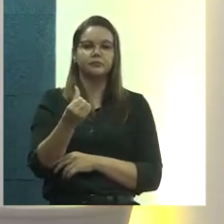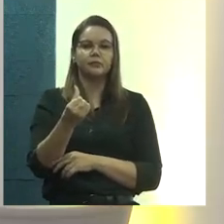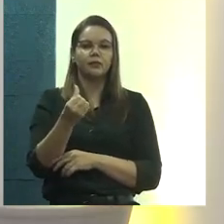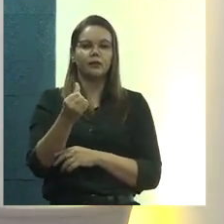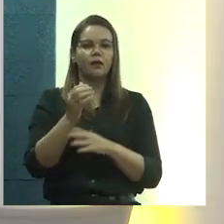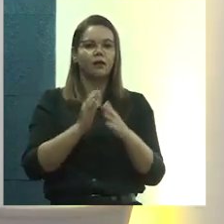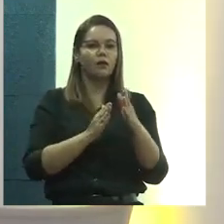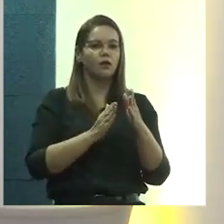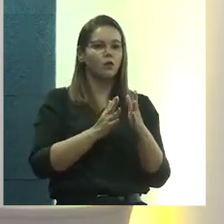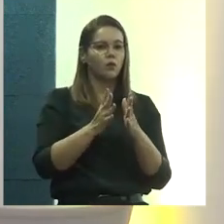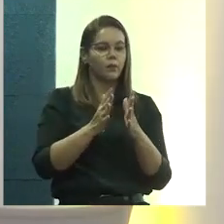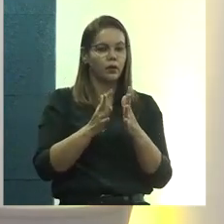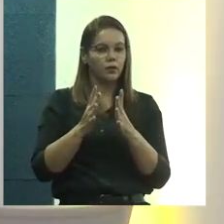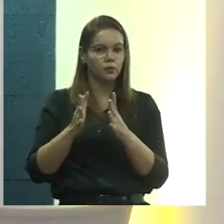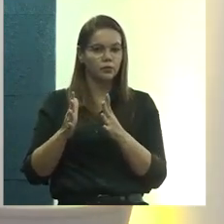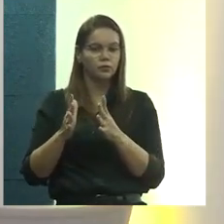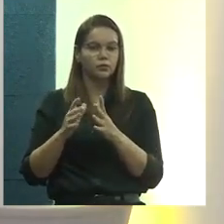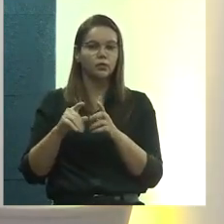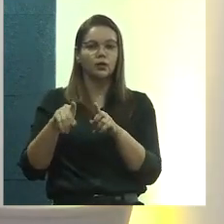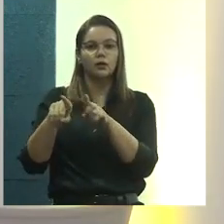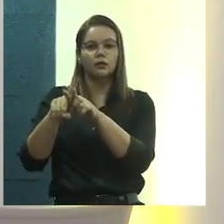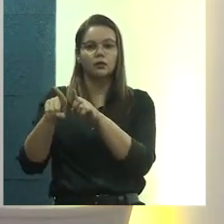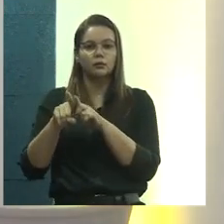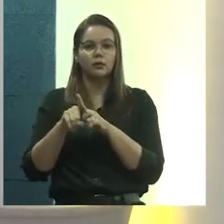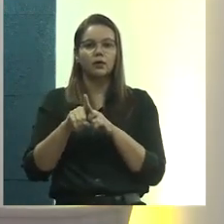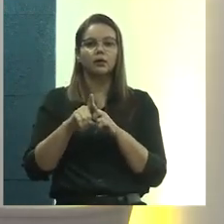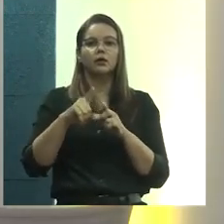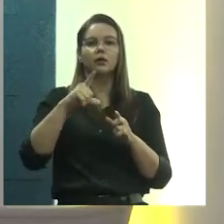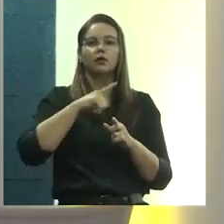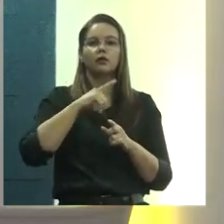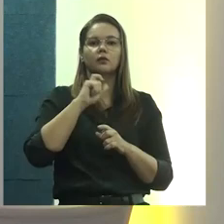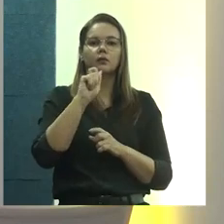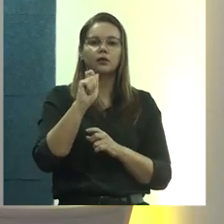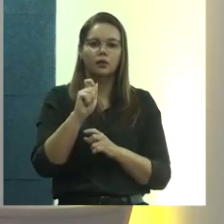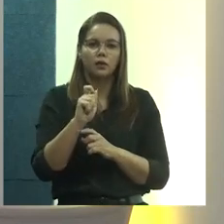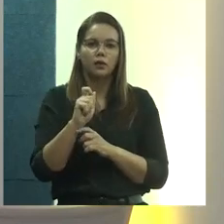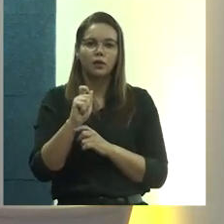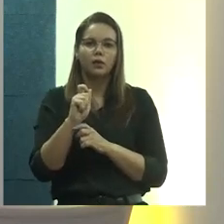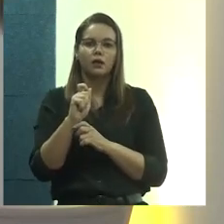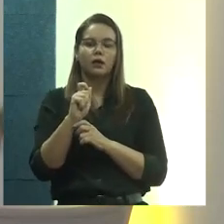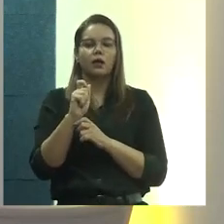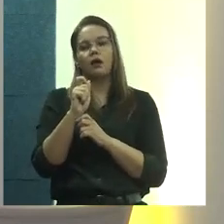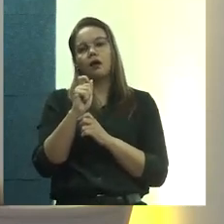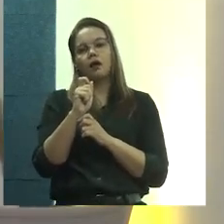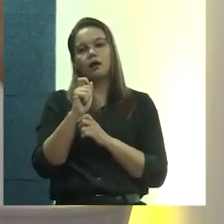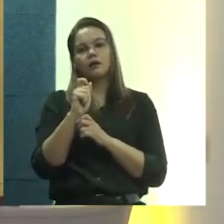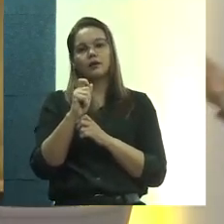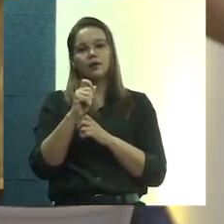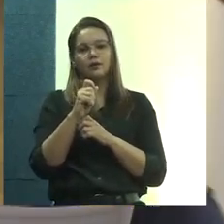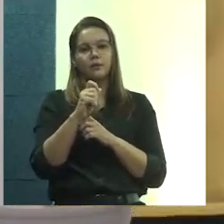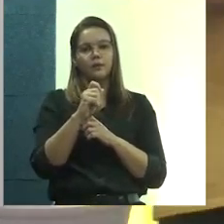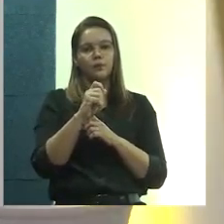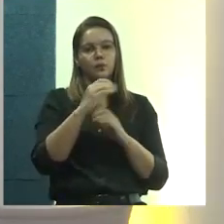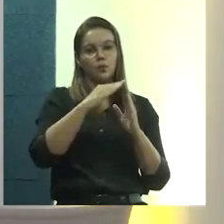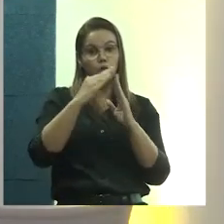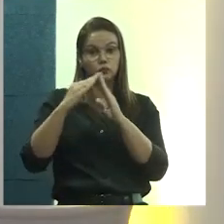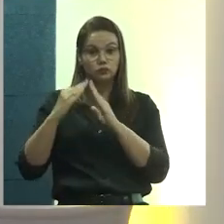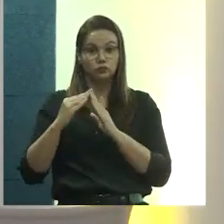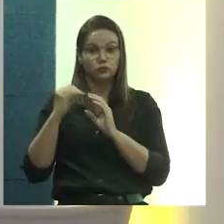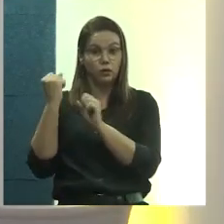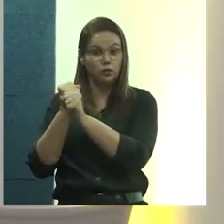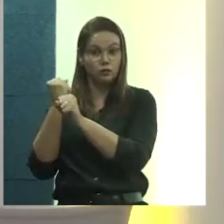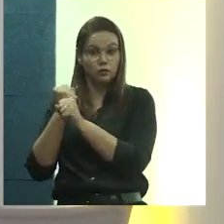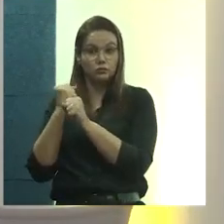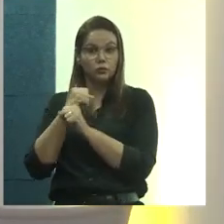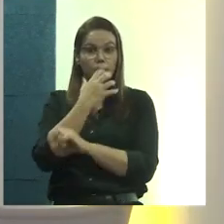e o perímetro, na realidade, o que a gente tem ali é o conjunto arquitetônico e paisagístico. Então, todo esse